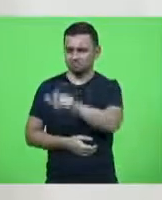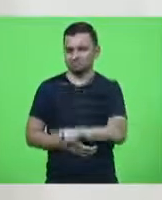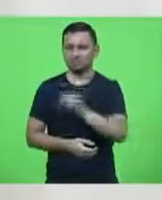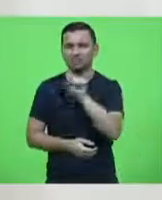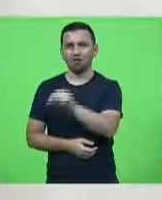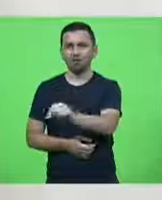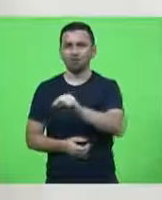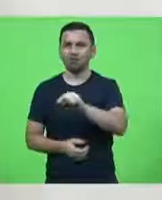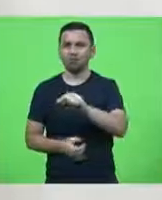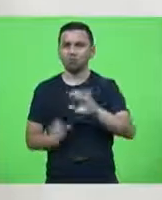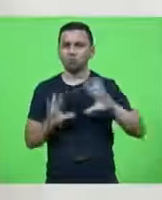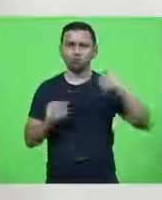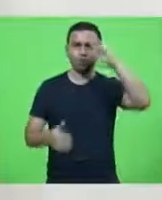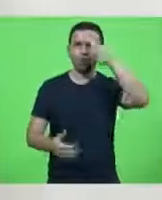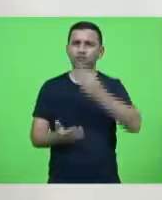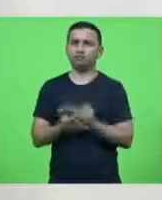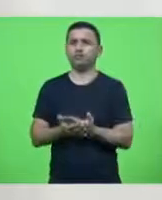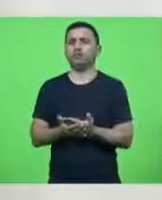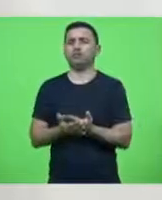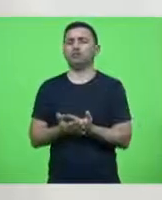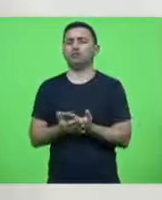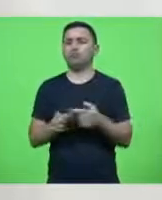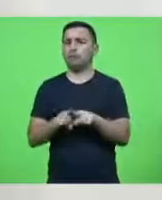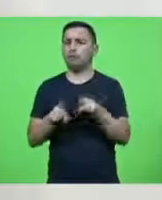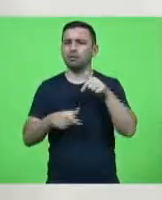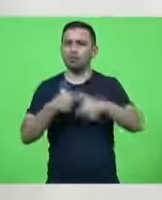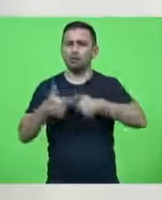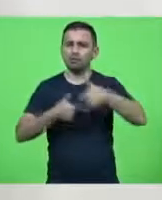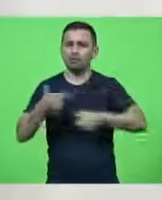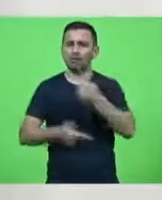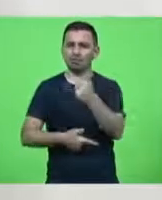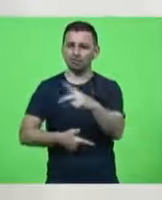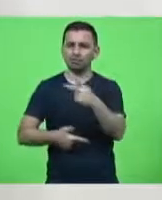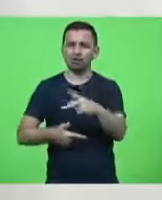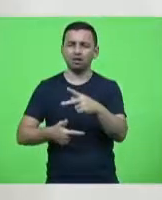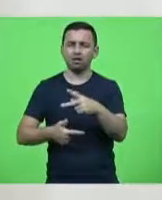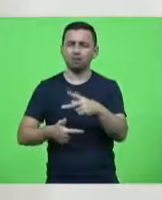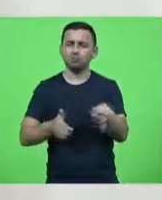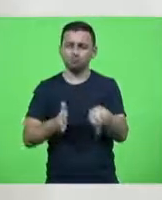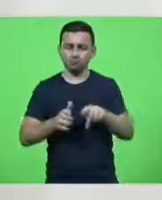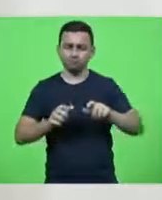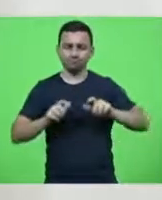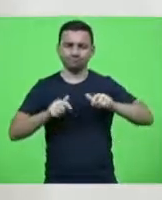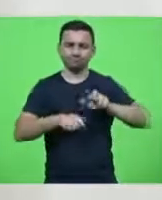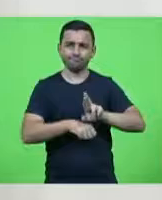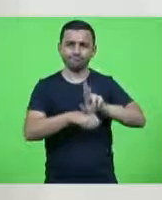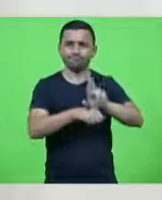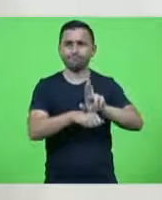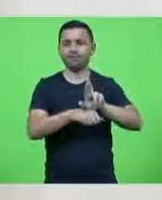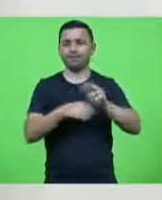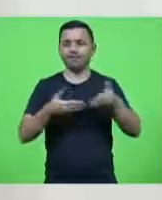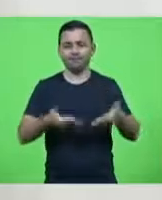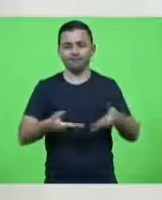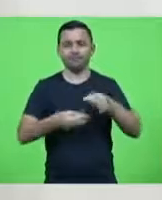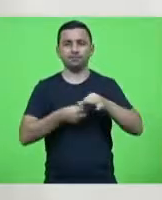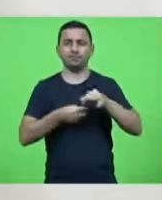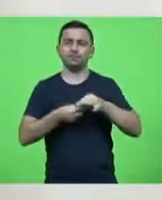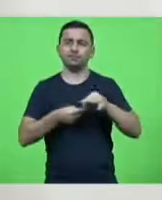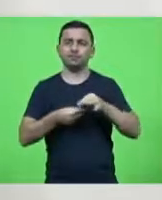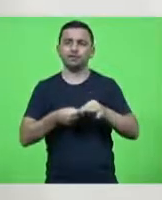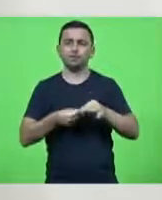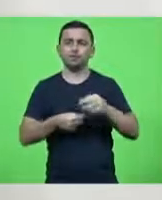credibilidade que tinha e o trabalho que exercia perante a uma entidade. Entre 2003 e 2011,